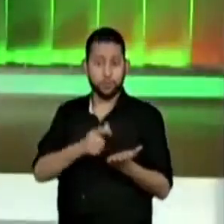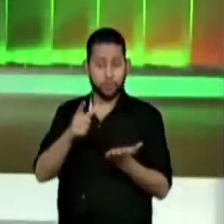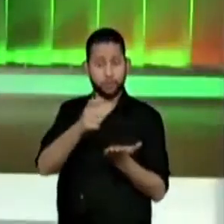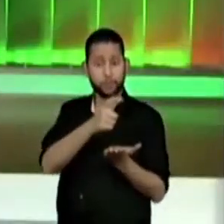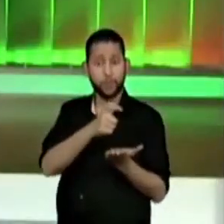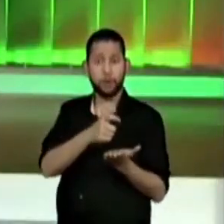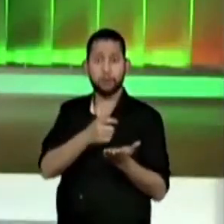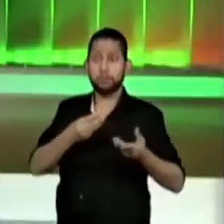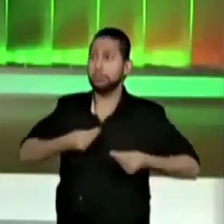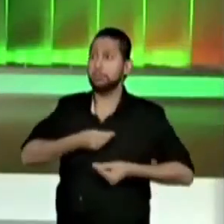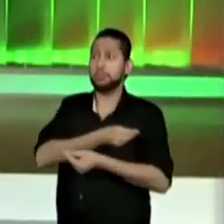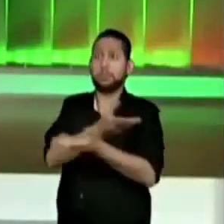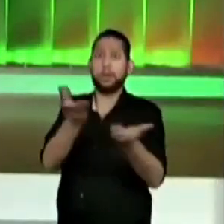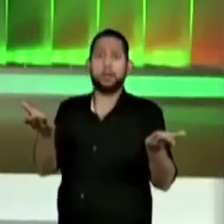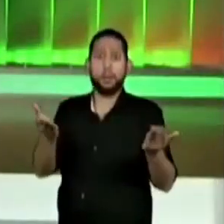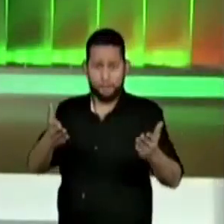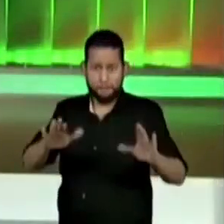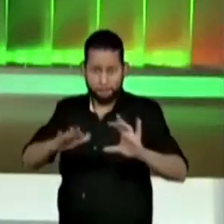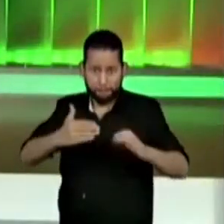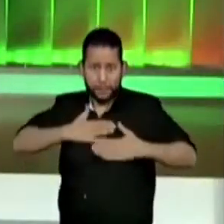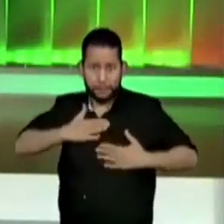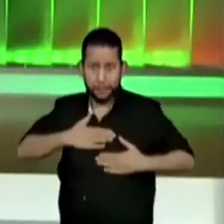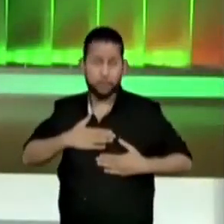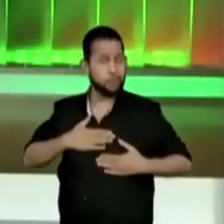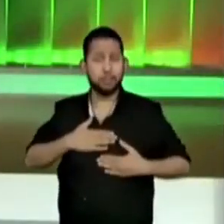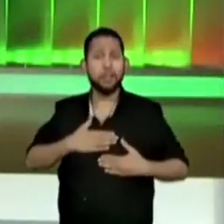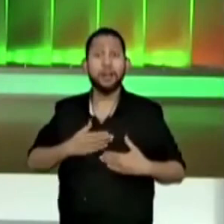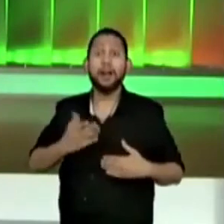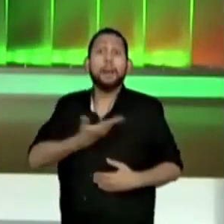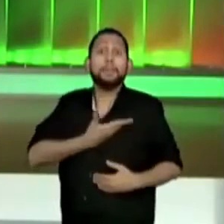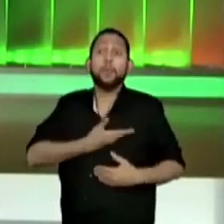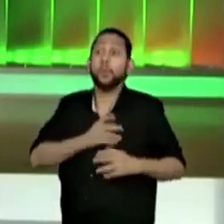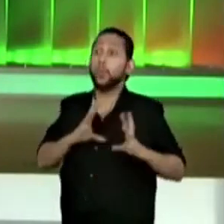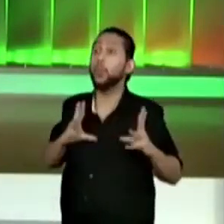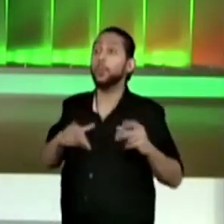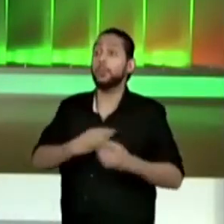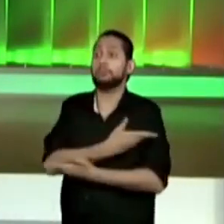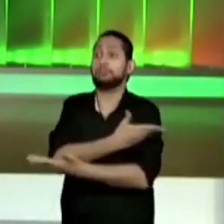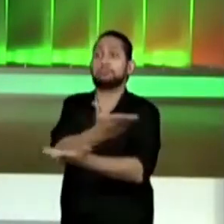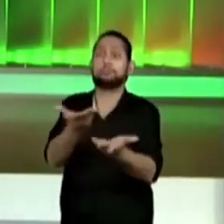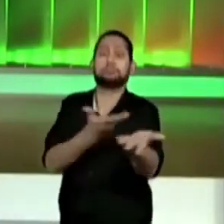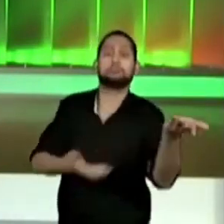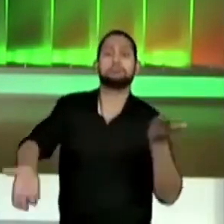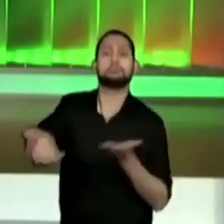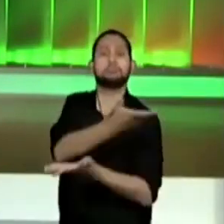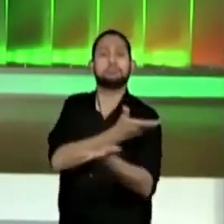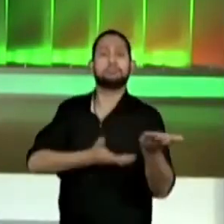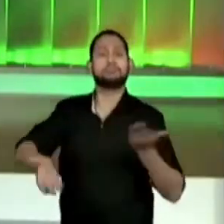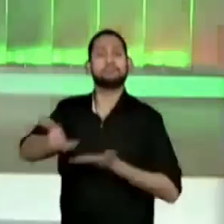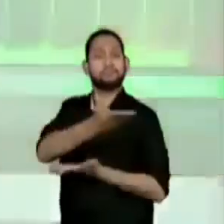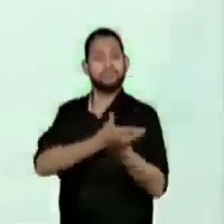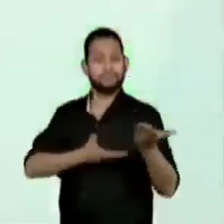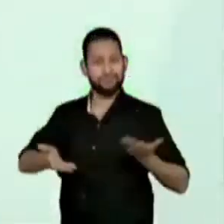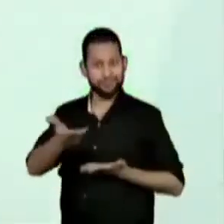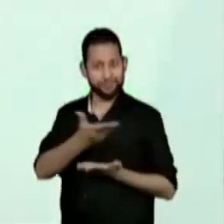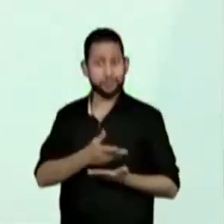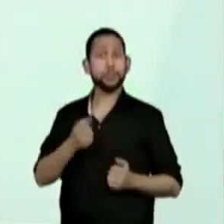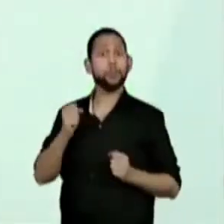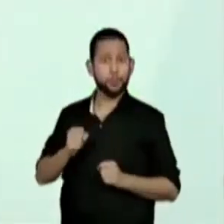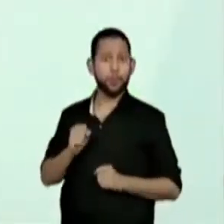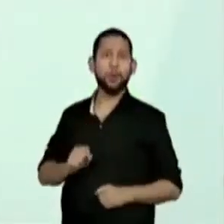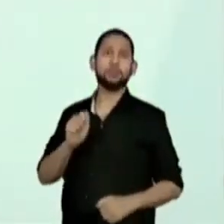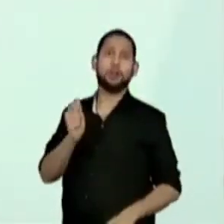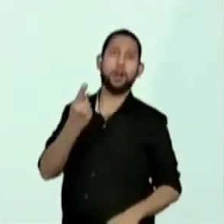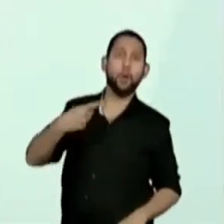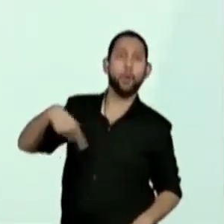aprendeu. E não só comigo. Socialize o que você aprendeu comigo, postando nas redes sociais, marcando a